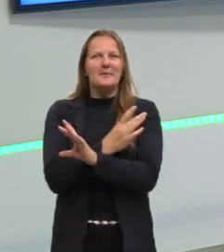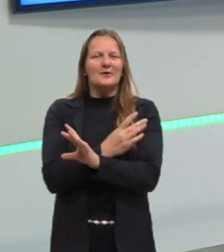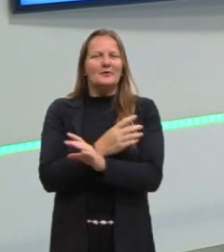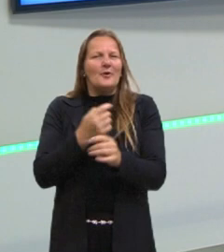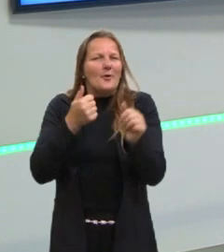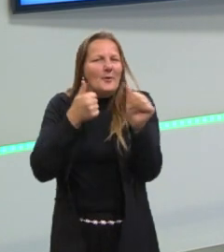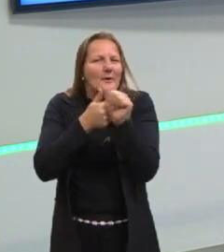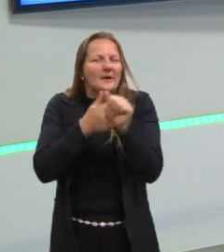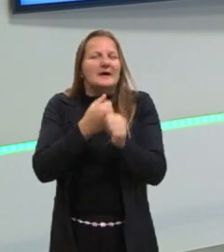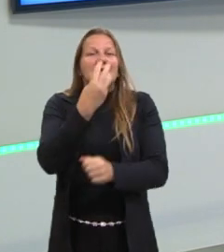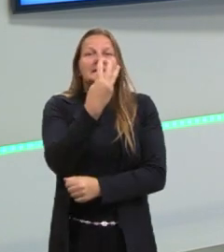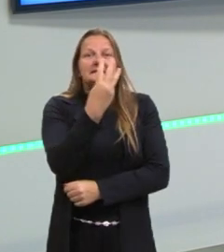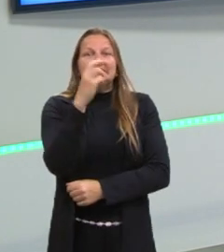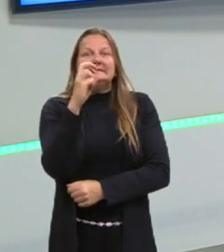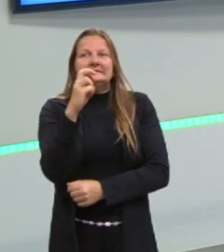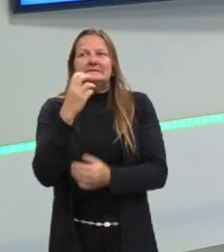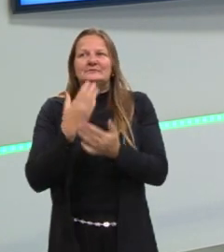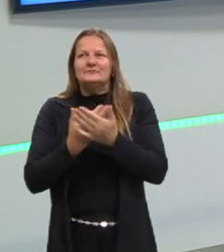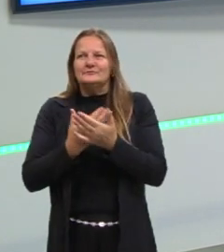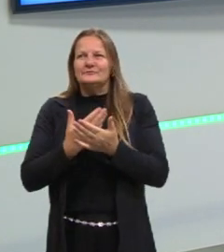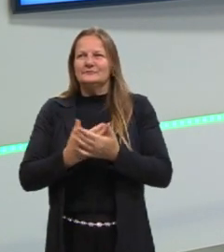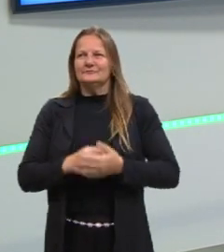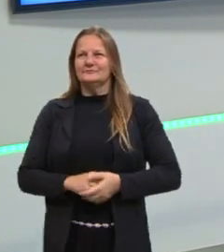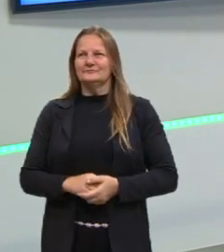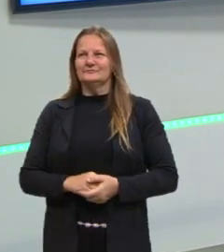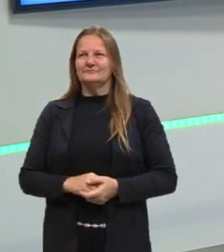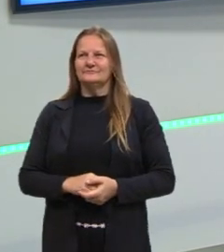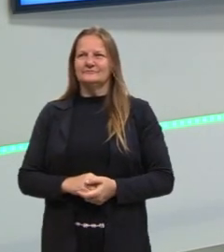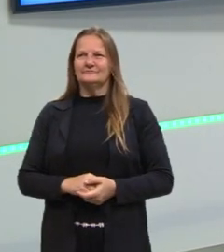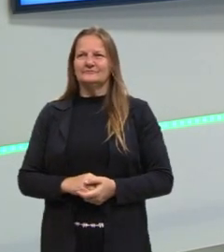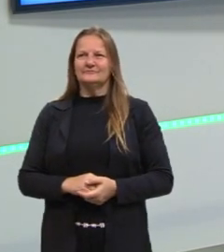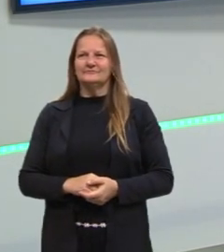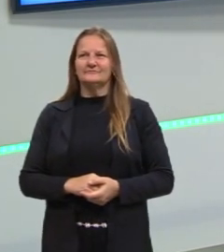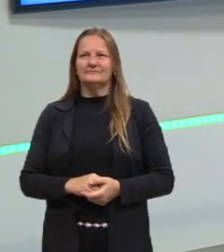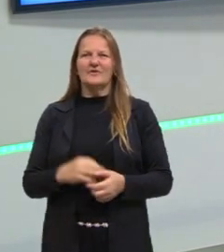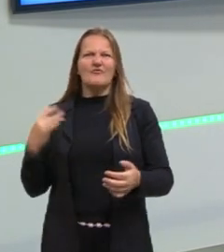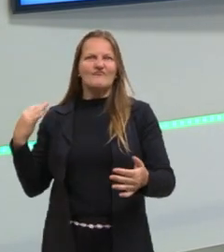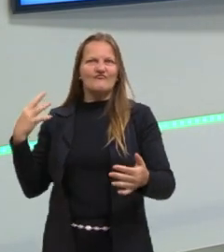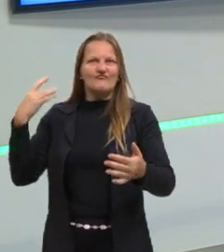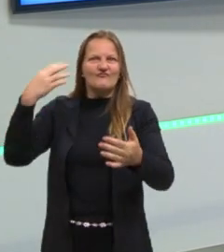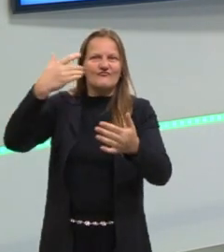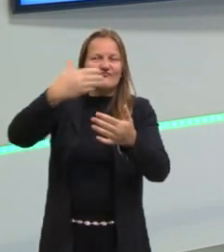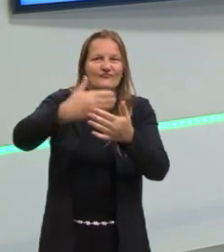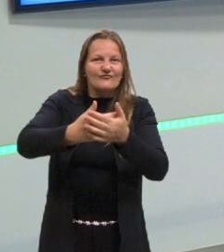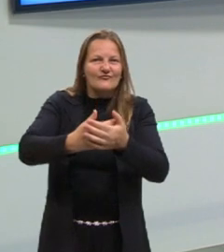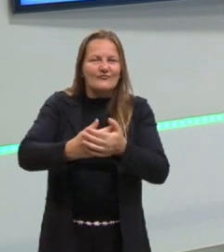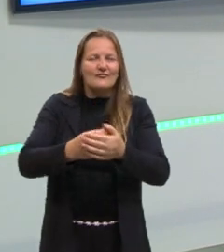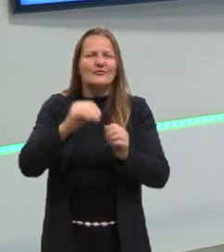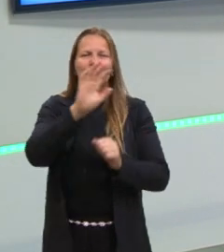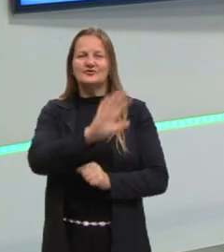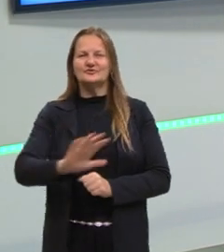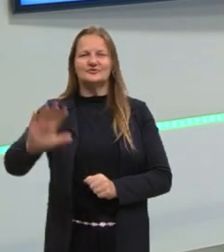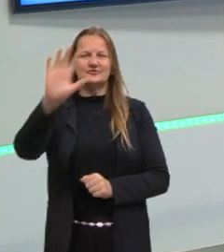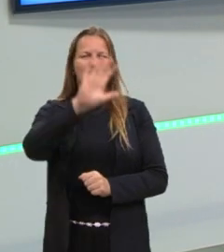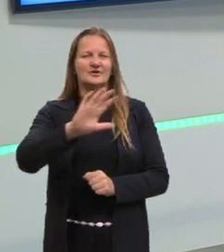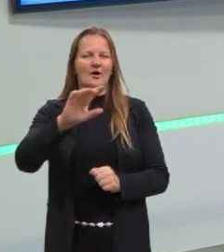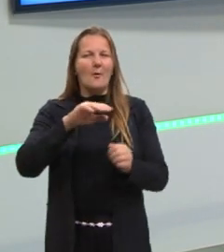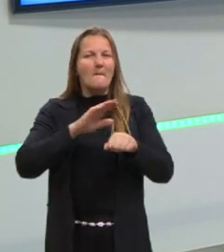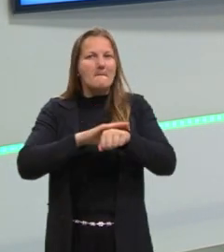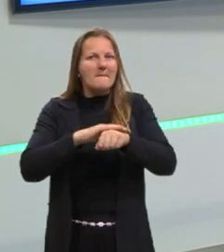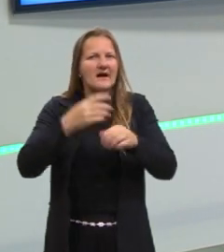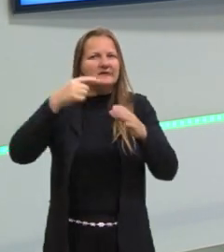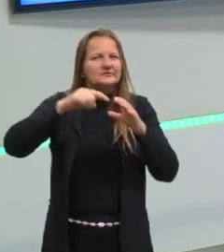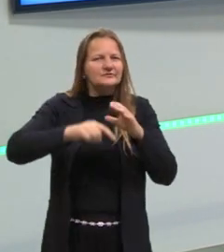tivemos 35 aulas. Foi um apanhado geral, específico para as questões que mais caem,